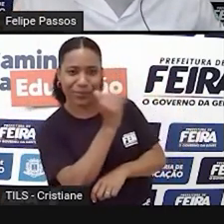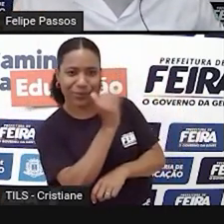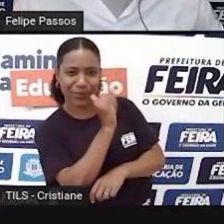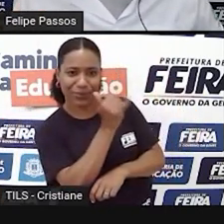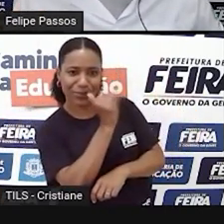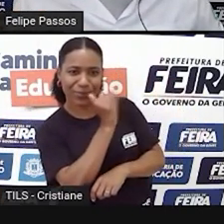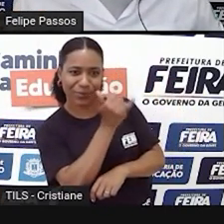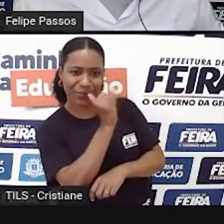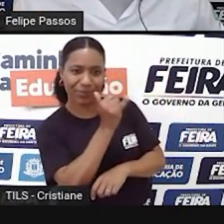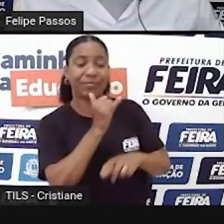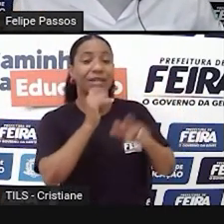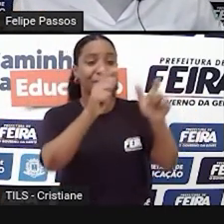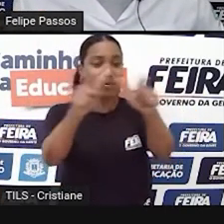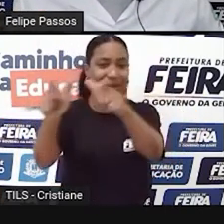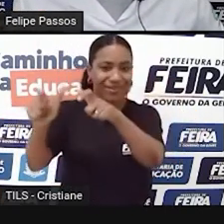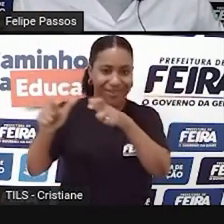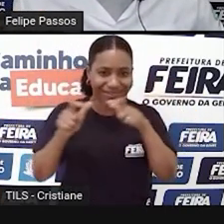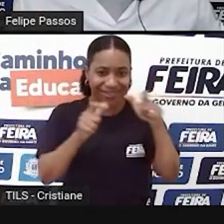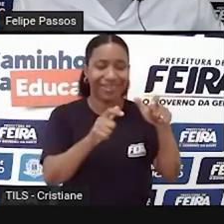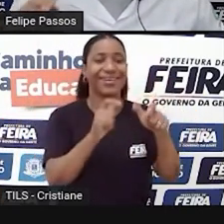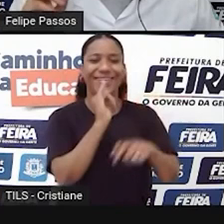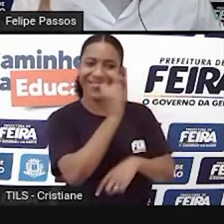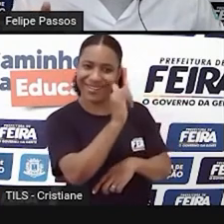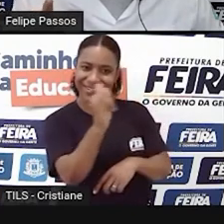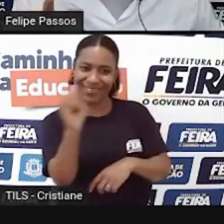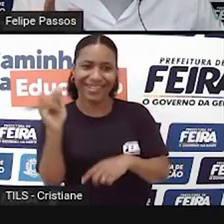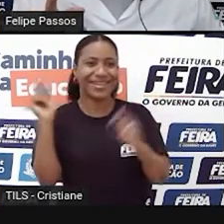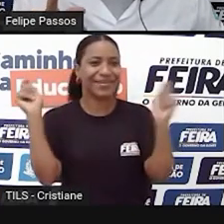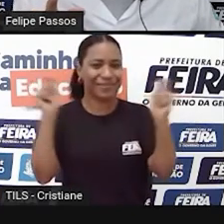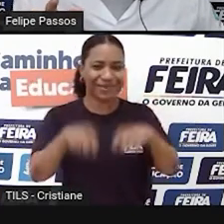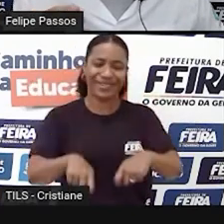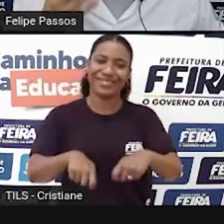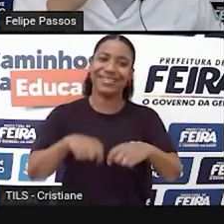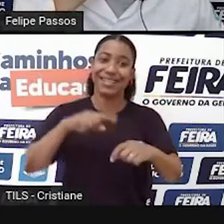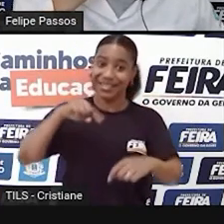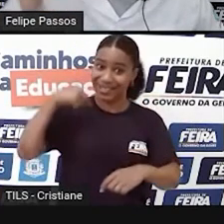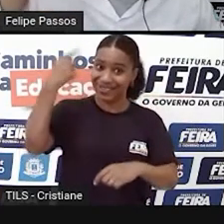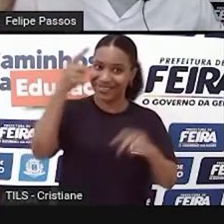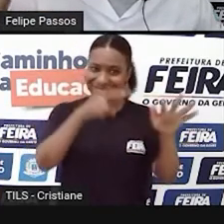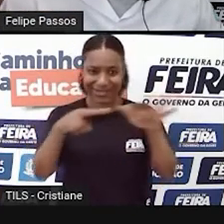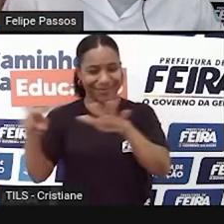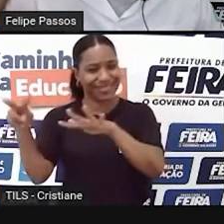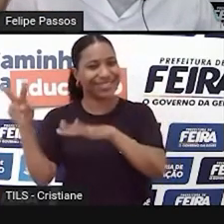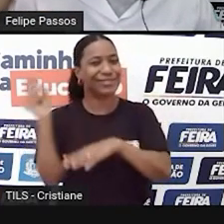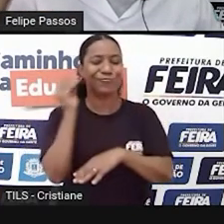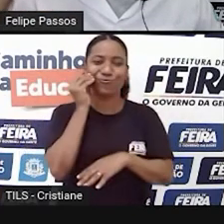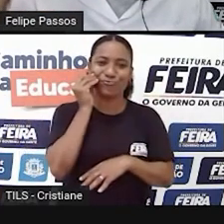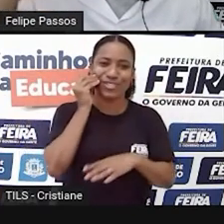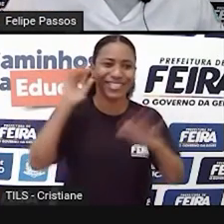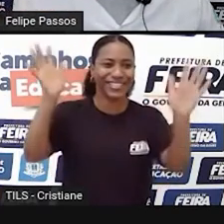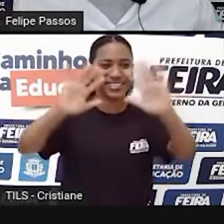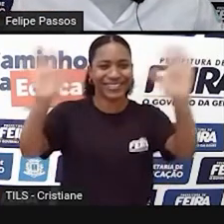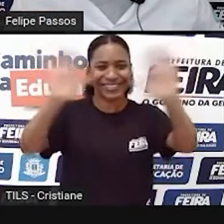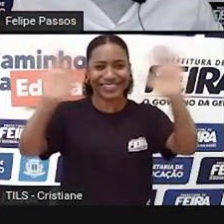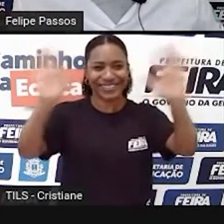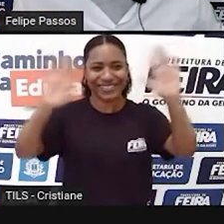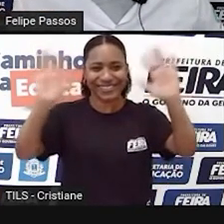levar essa informação para diversos espaços da sua vida, certo? A gente se vê na próxima semana, fiquem com Deus, tchau, tchau!